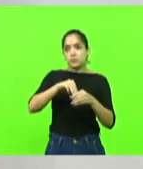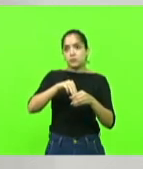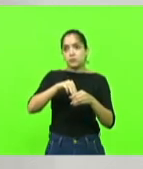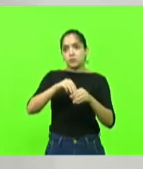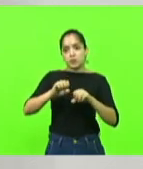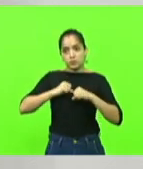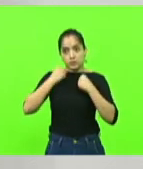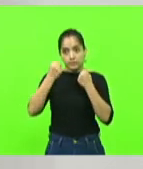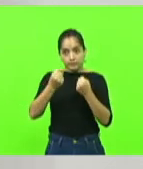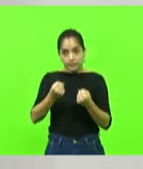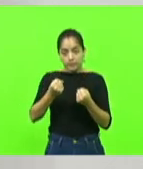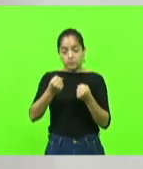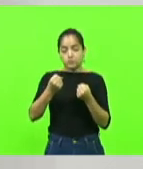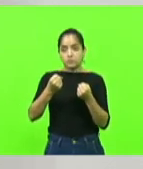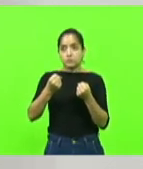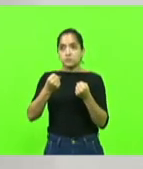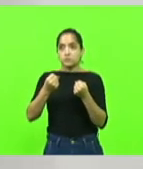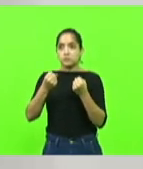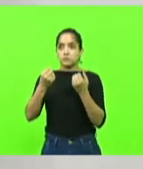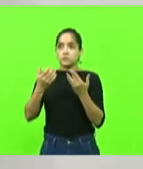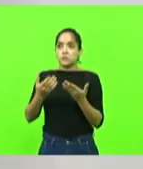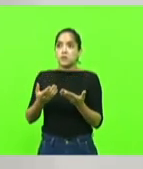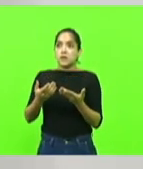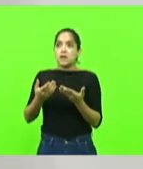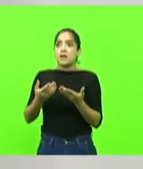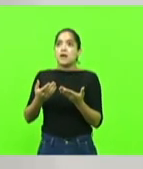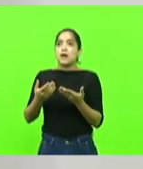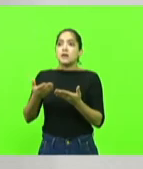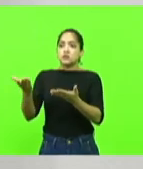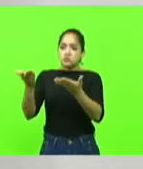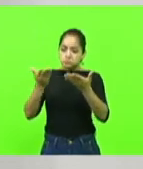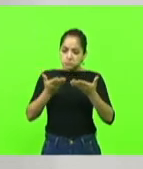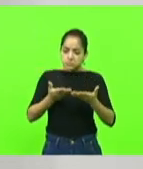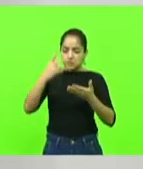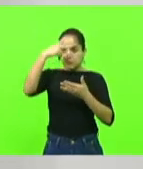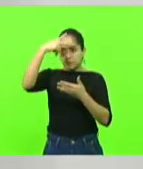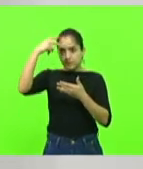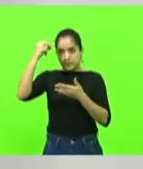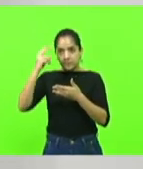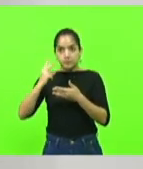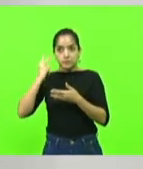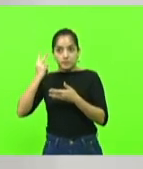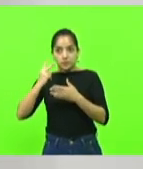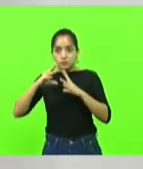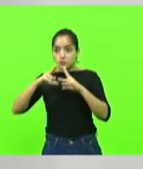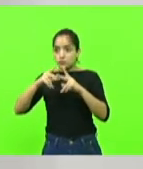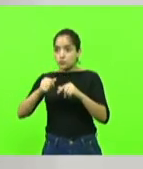Reforçando esse conceito. Nós recebemos prefeitos, vereadores de todas as cidades aqui.